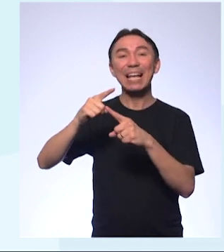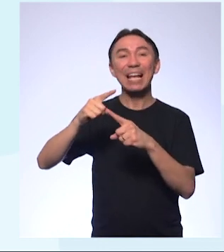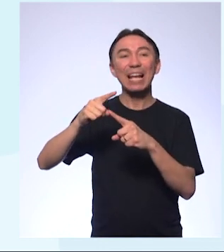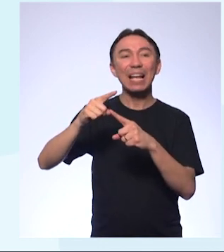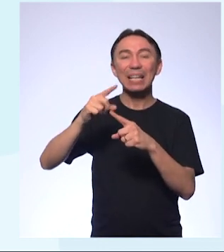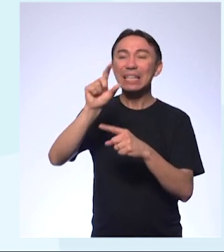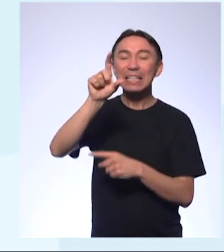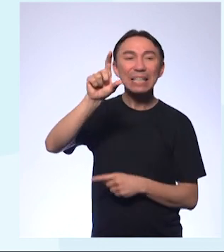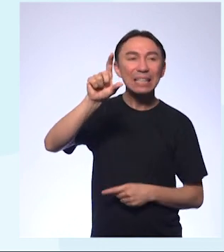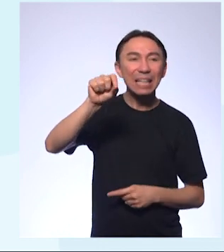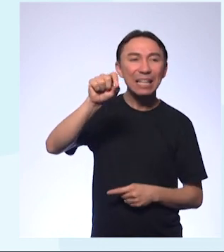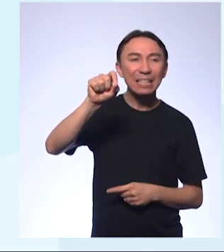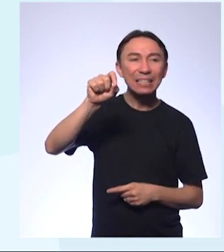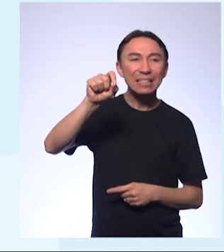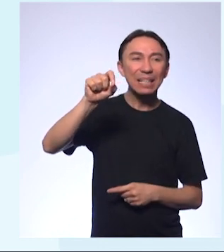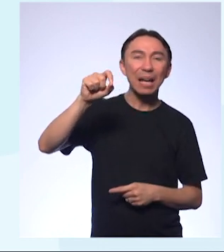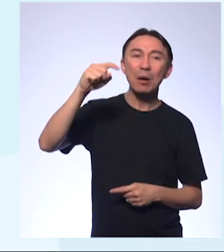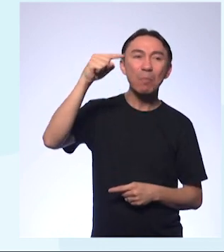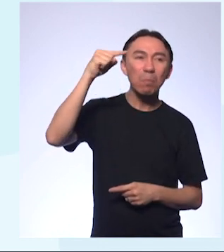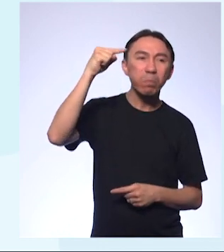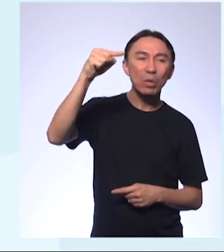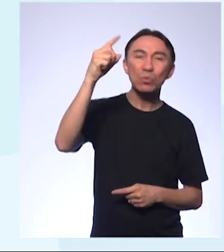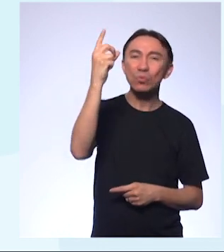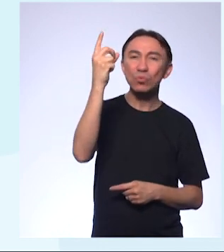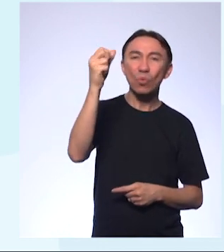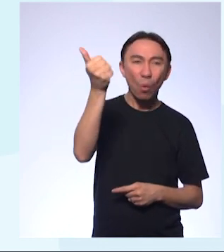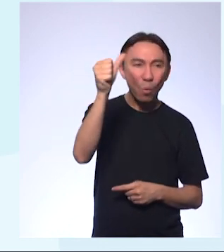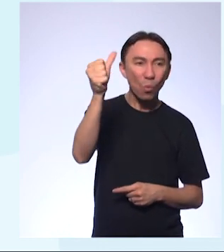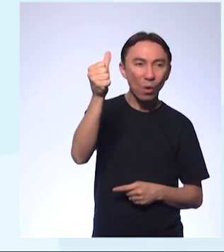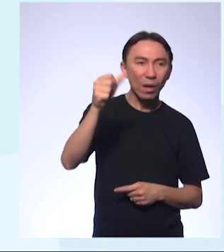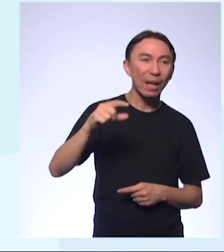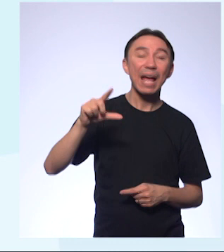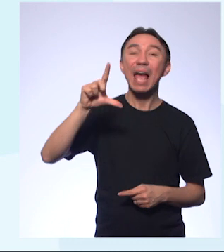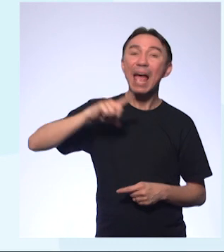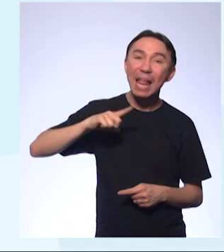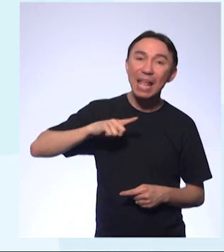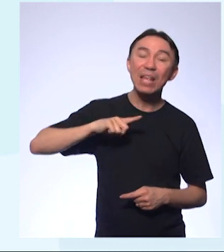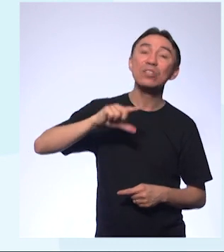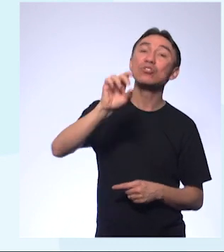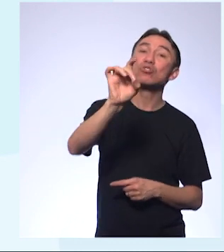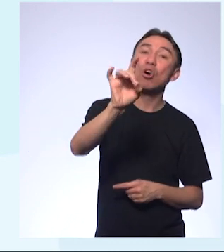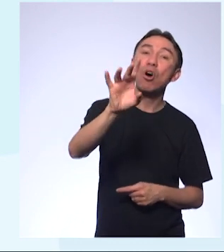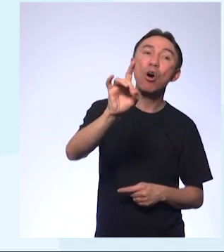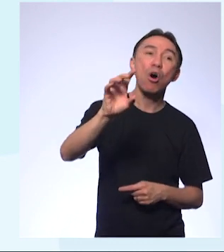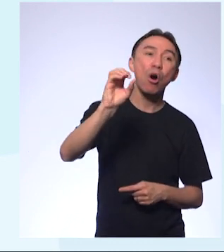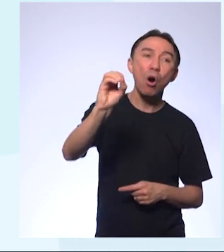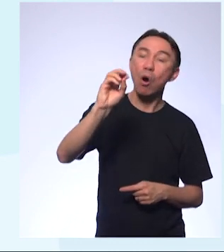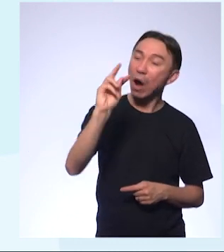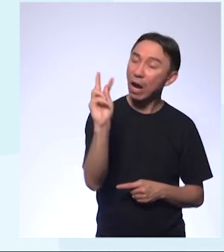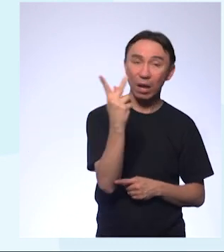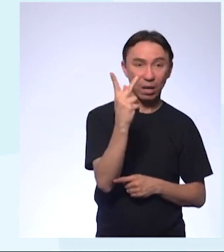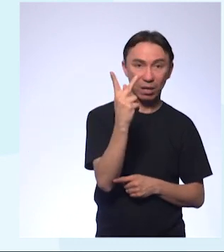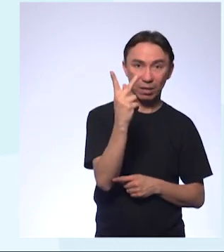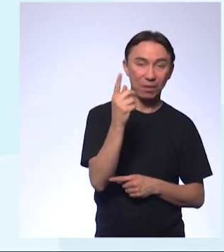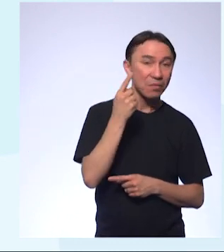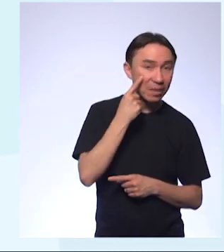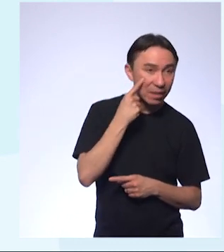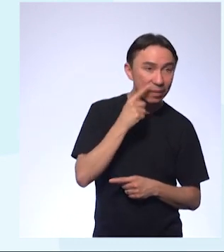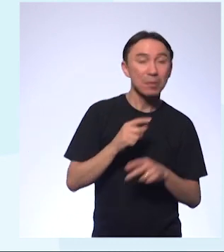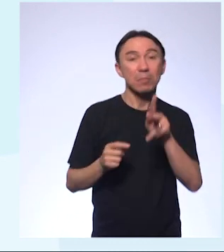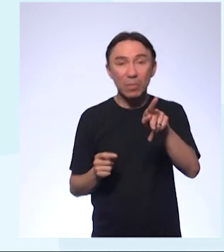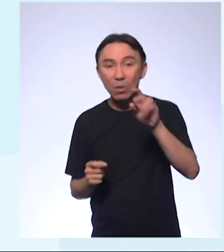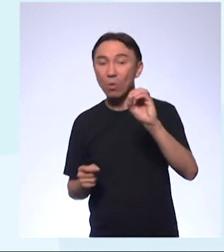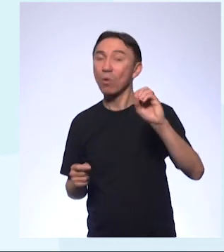tenho o valor da concentração de H mais. Eu tenho a concentração de OH. Então, eu calculo o pH. Subtraio do